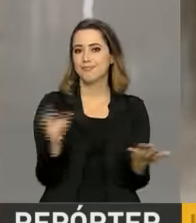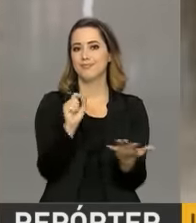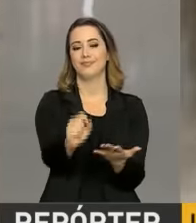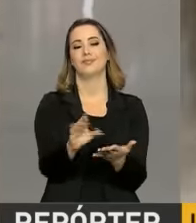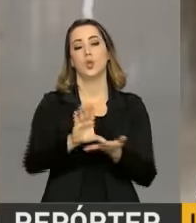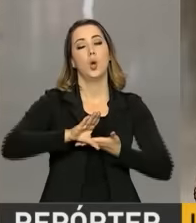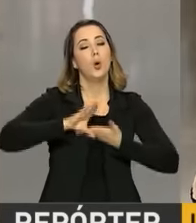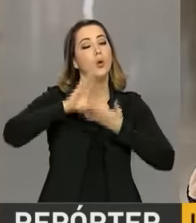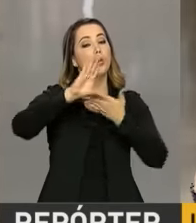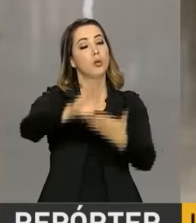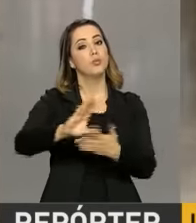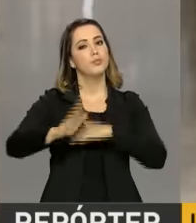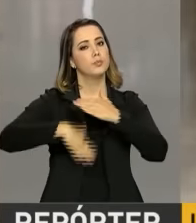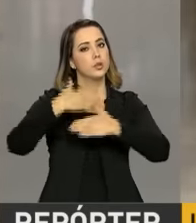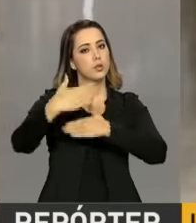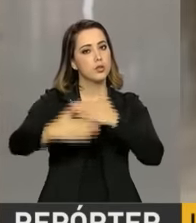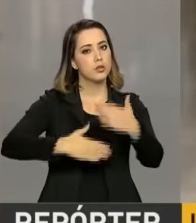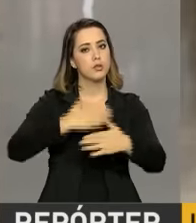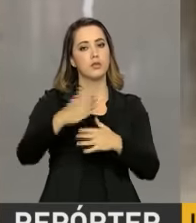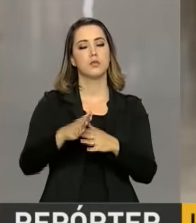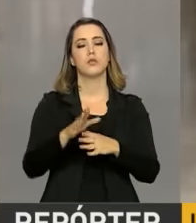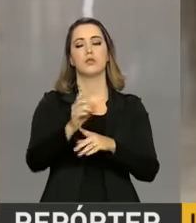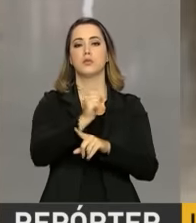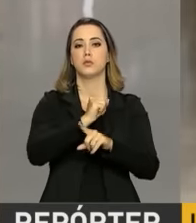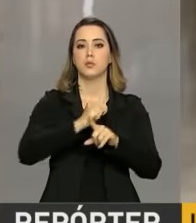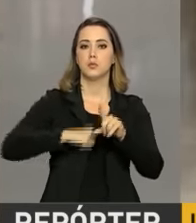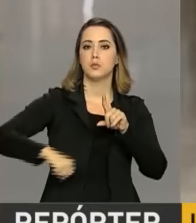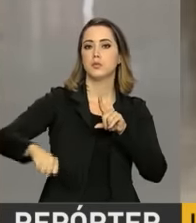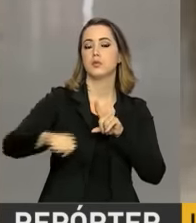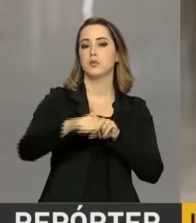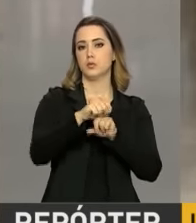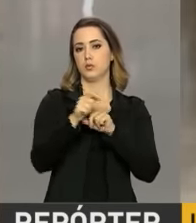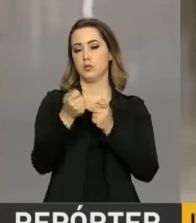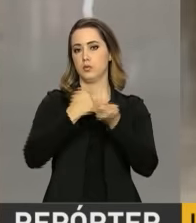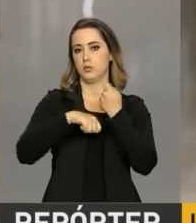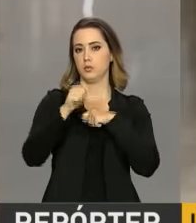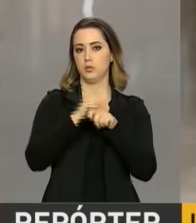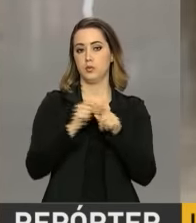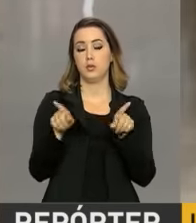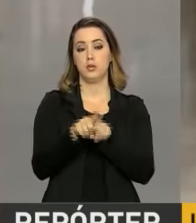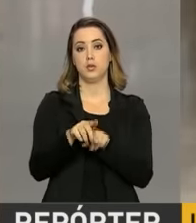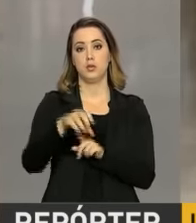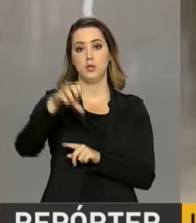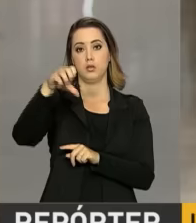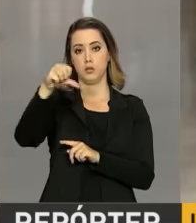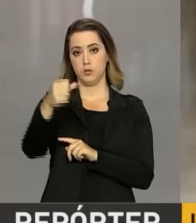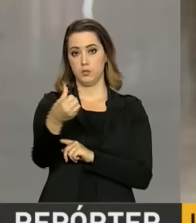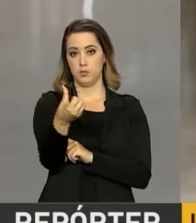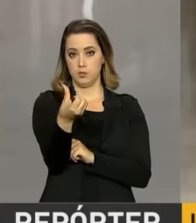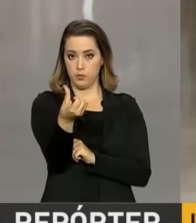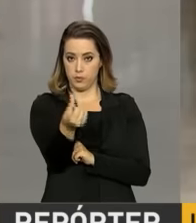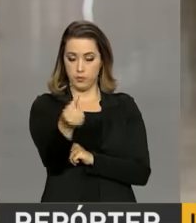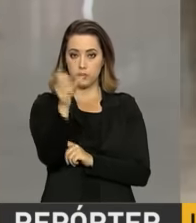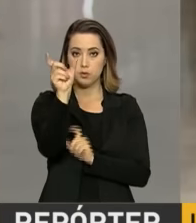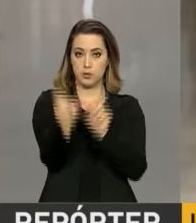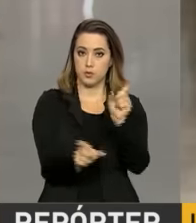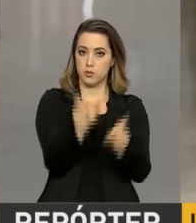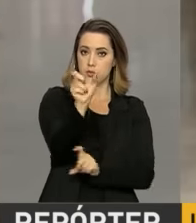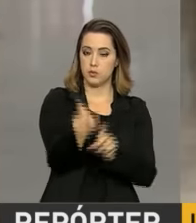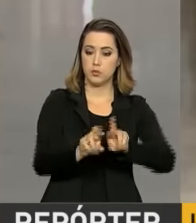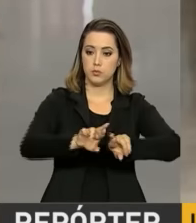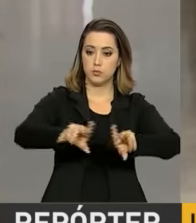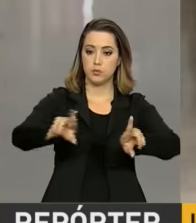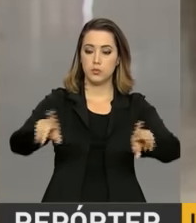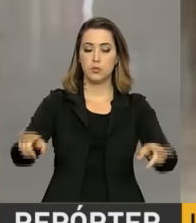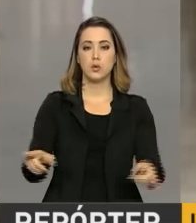Conselho de Desenvolvimento Econômico e Social é formado por 96 pessoas, entre representantes dos trabalhadores, empresários,